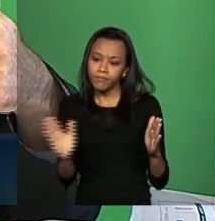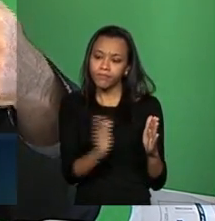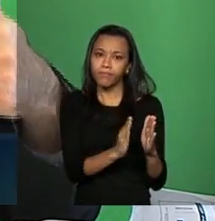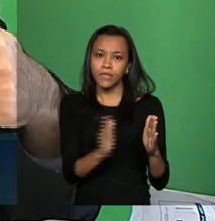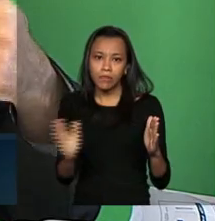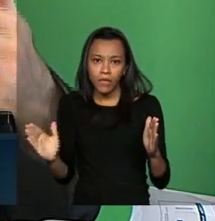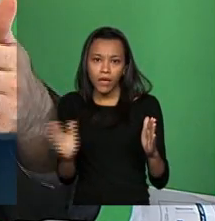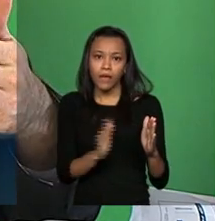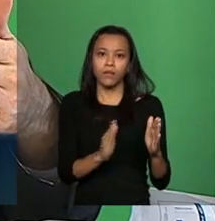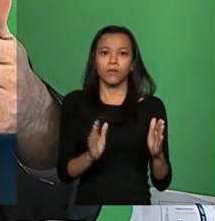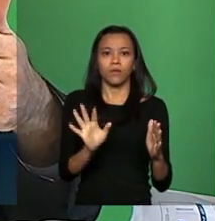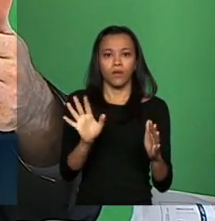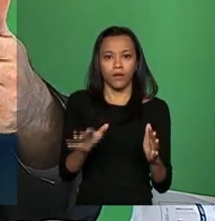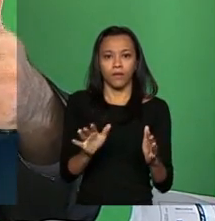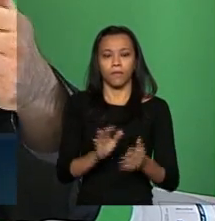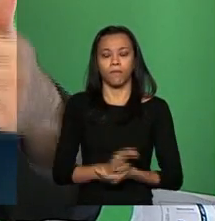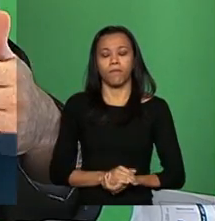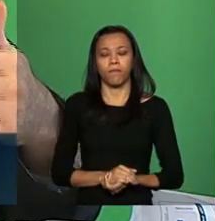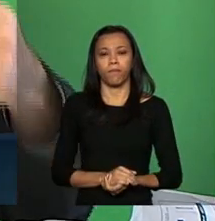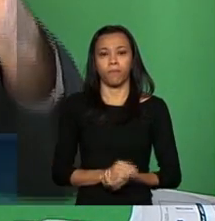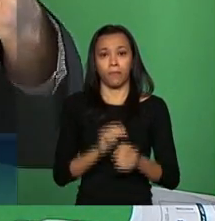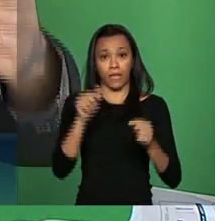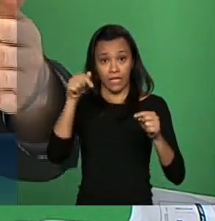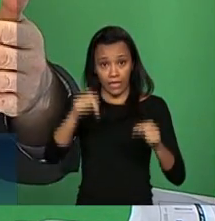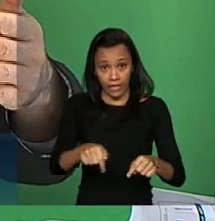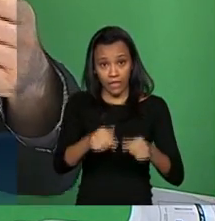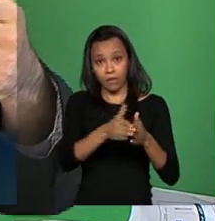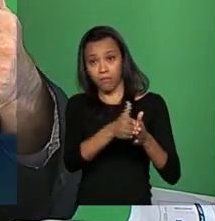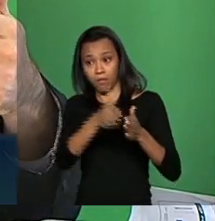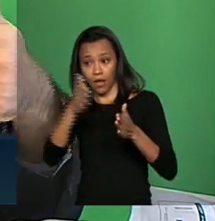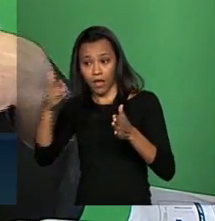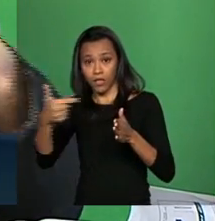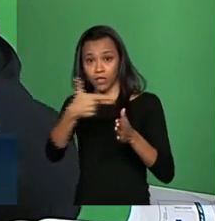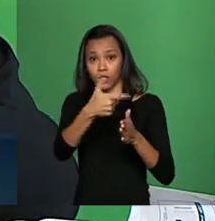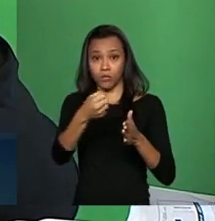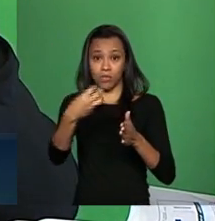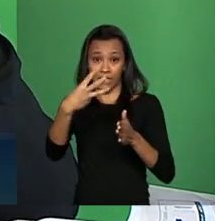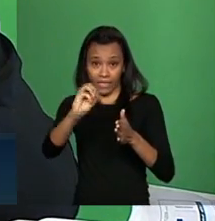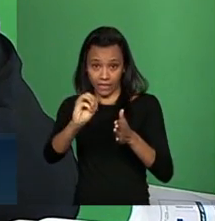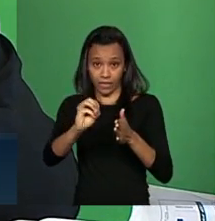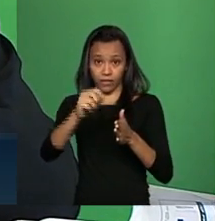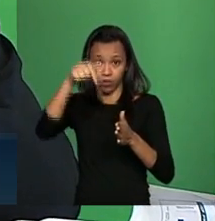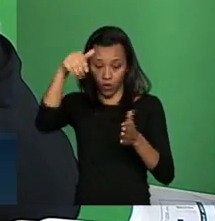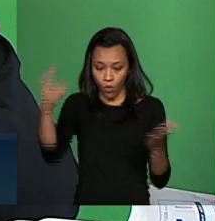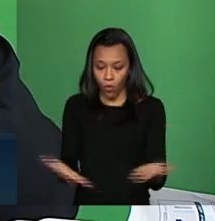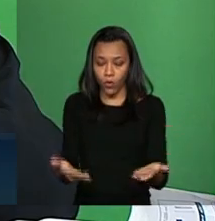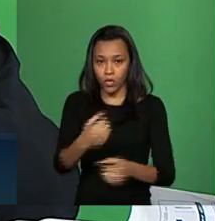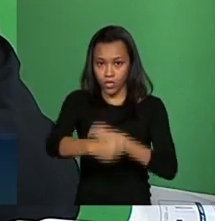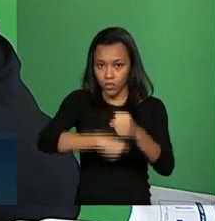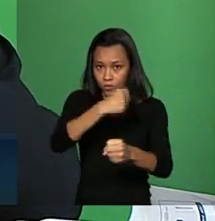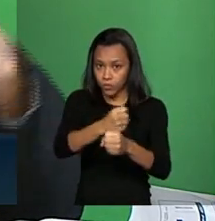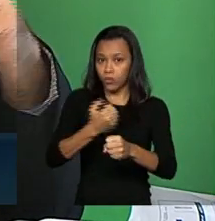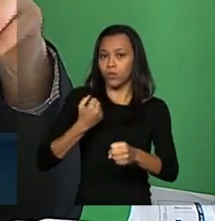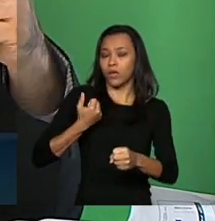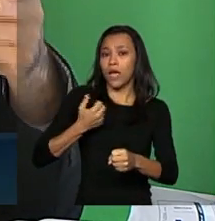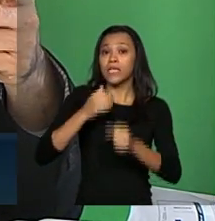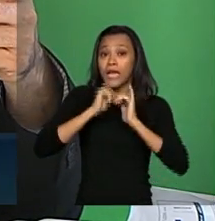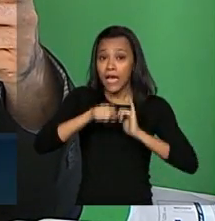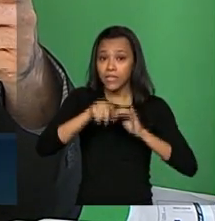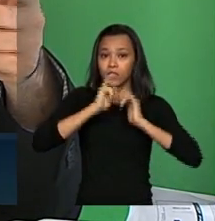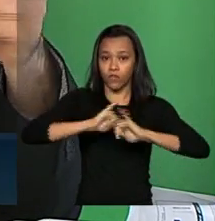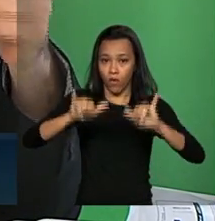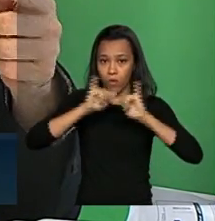eu estivesse falando 2000 para cá. E daqui para 2030. Então, por exemplo, nesse último número que ele mencionou, a